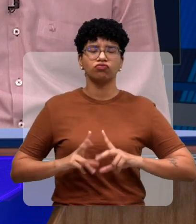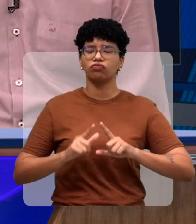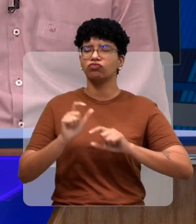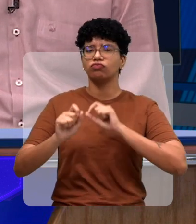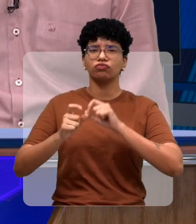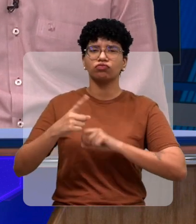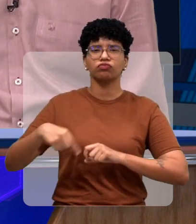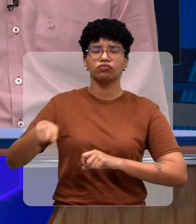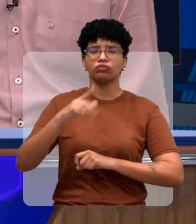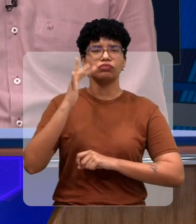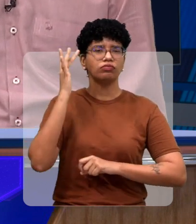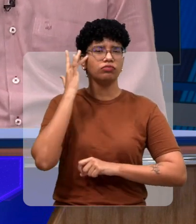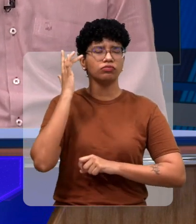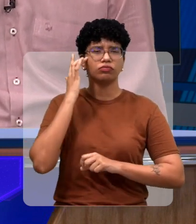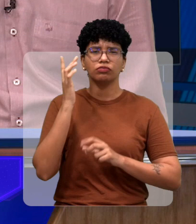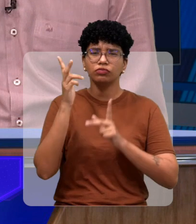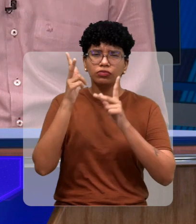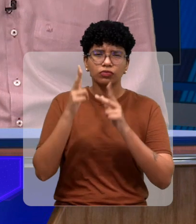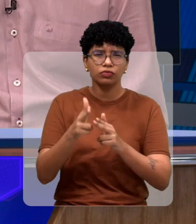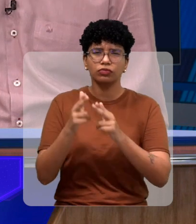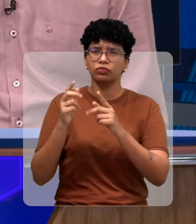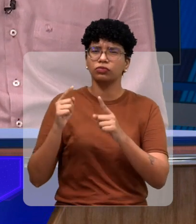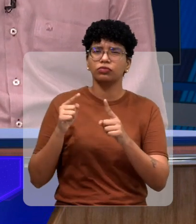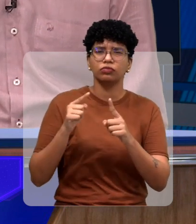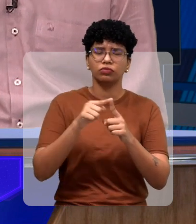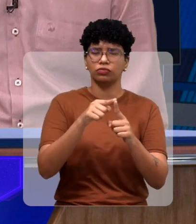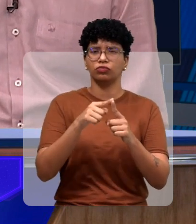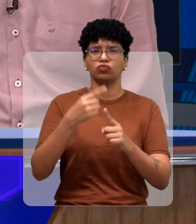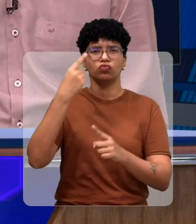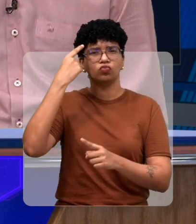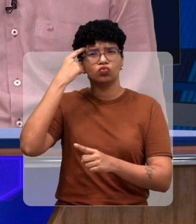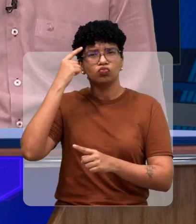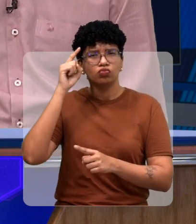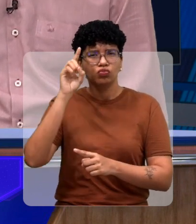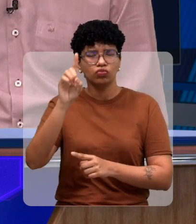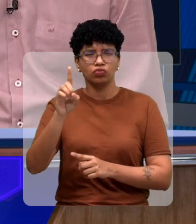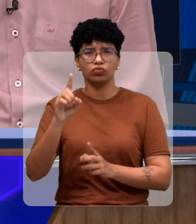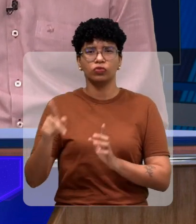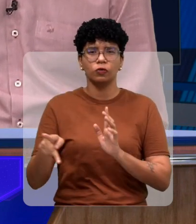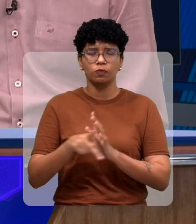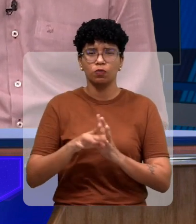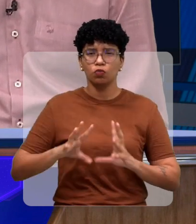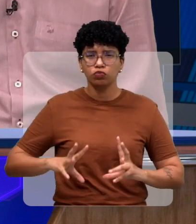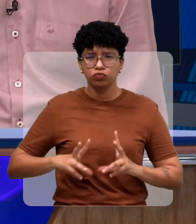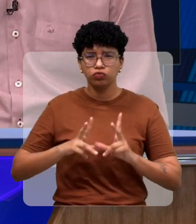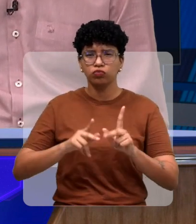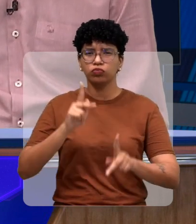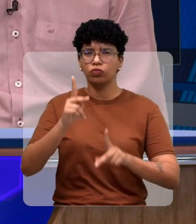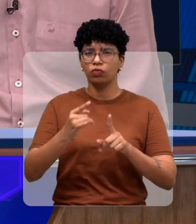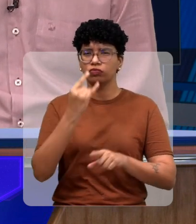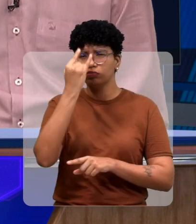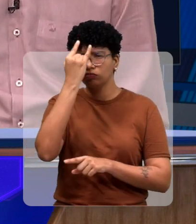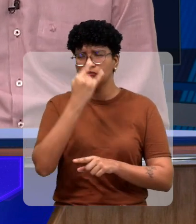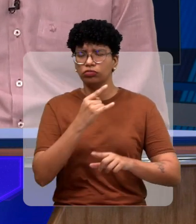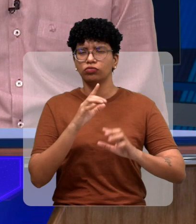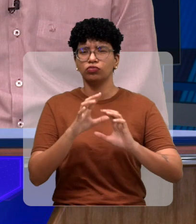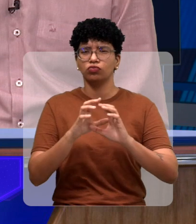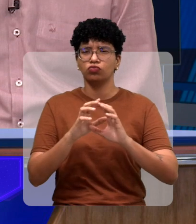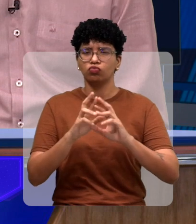o que você acha de iniciativas como essa programar um dia exclusivo para que as pessoas cegas estejam